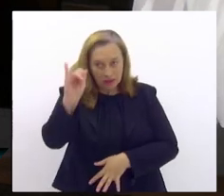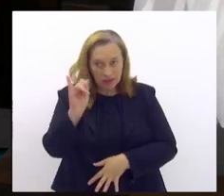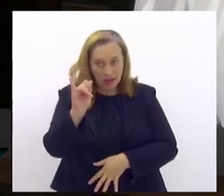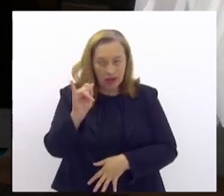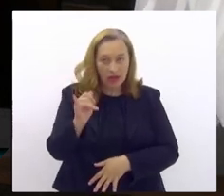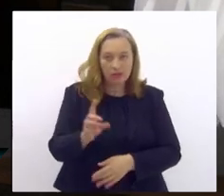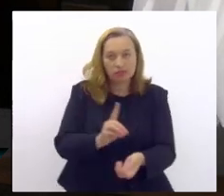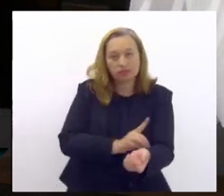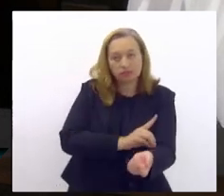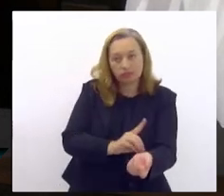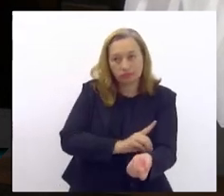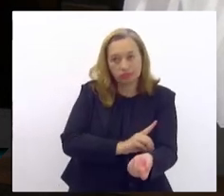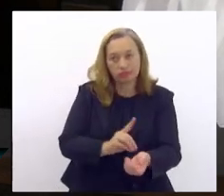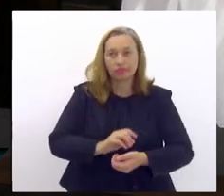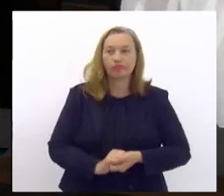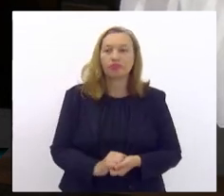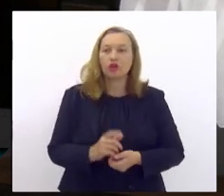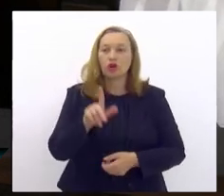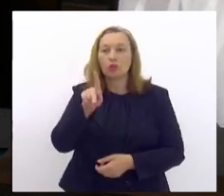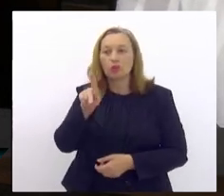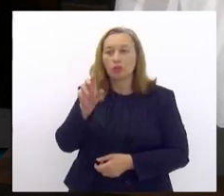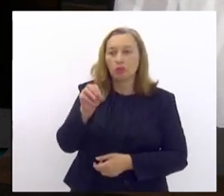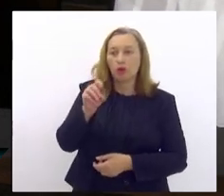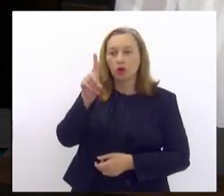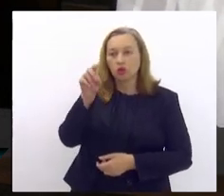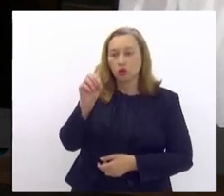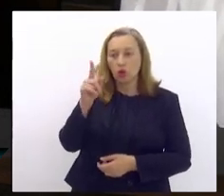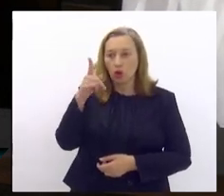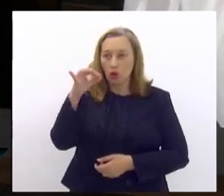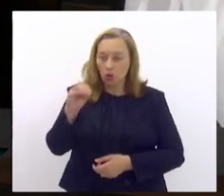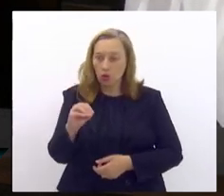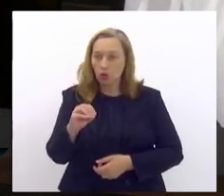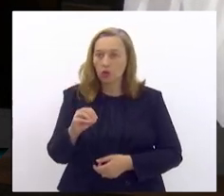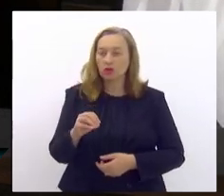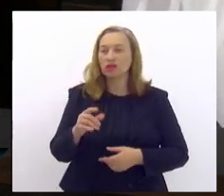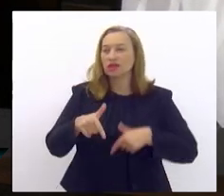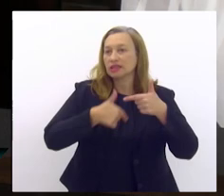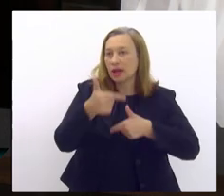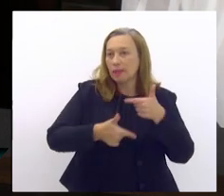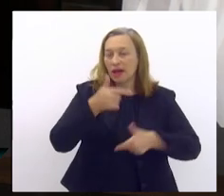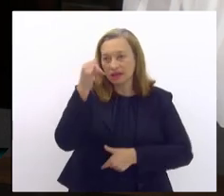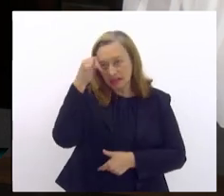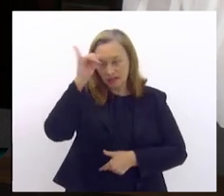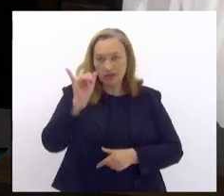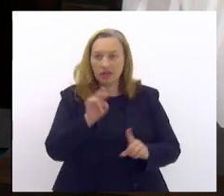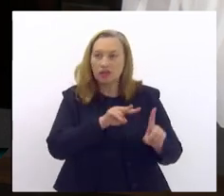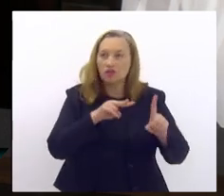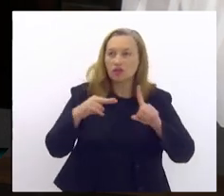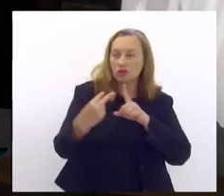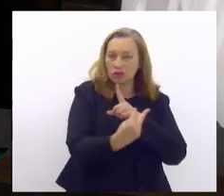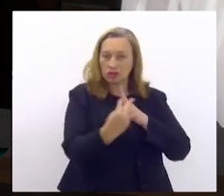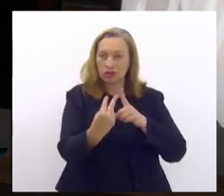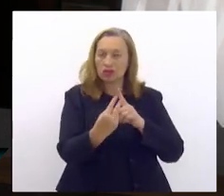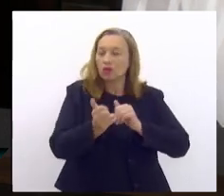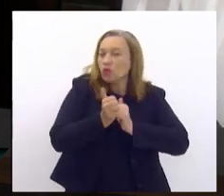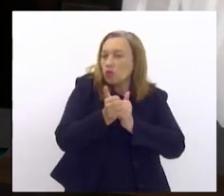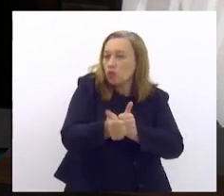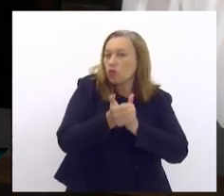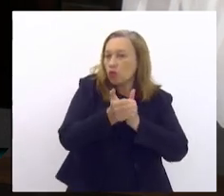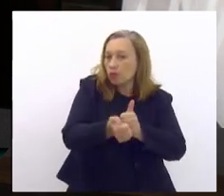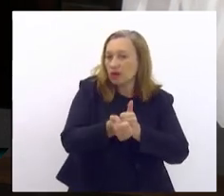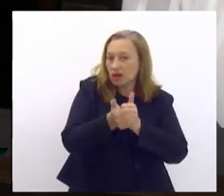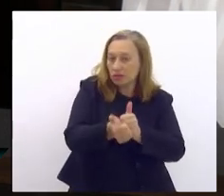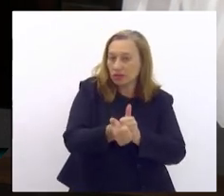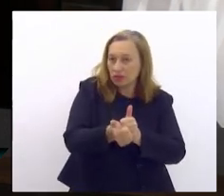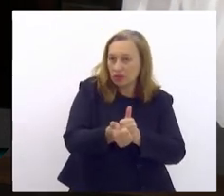ao diabético. O podólogo trabalha muito na prevenção, na visualização e acompanhamento